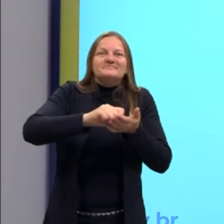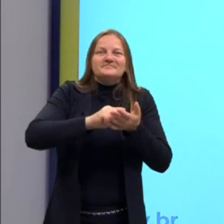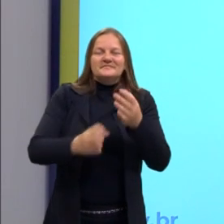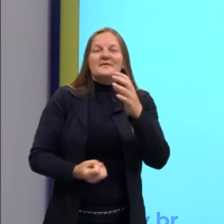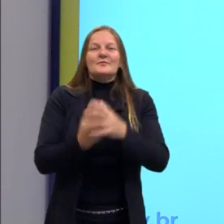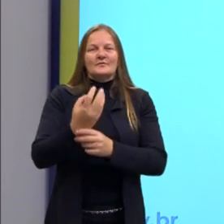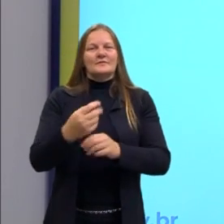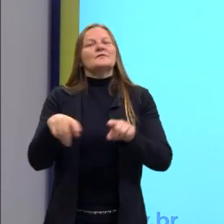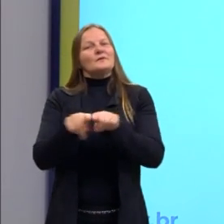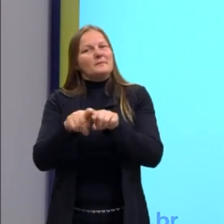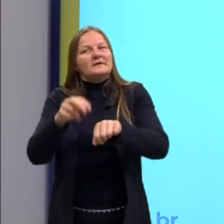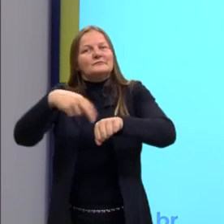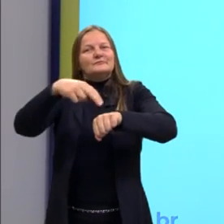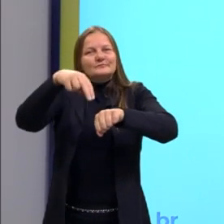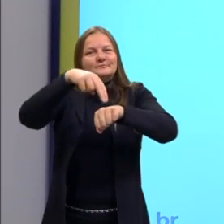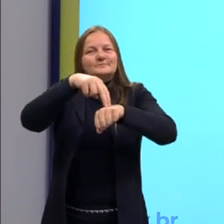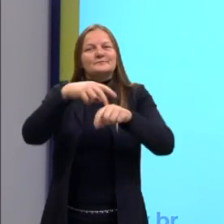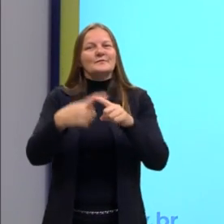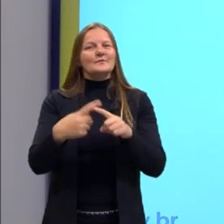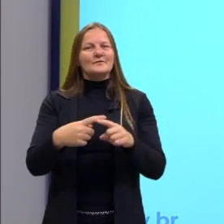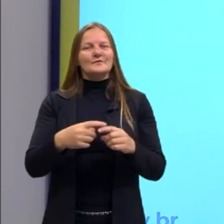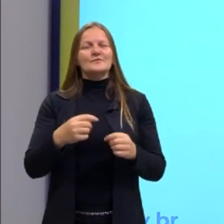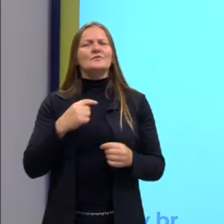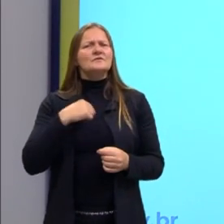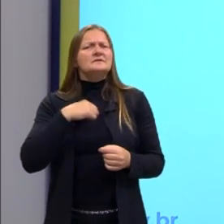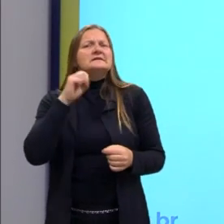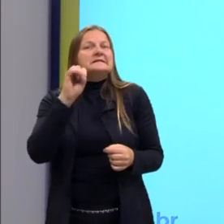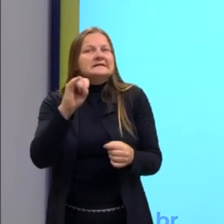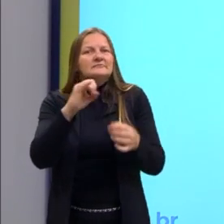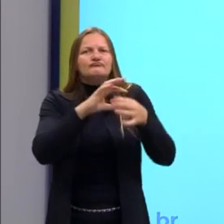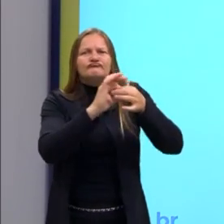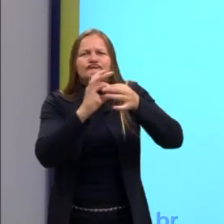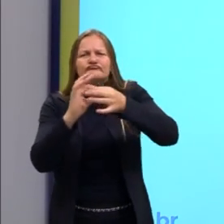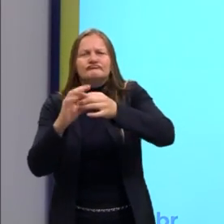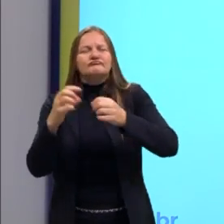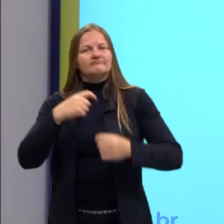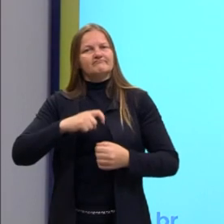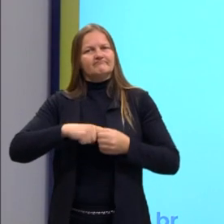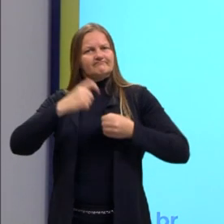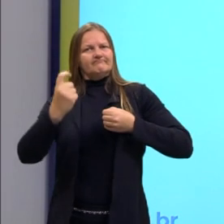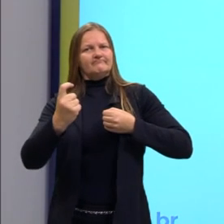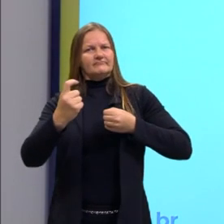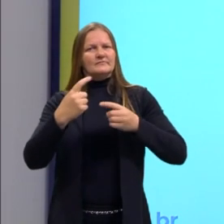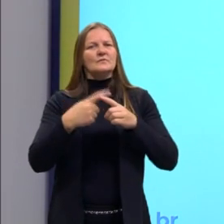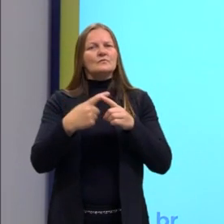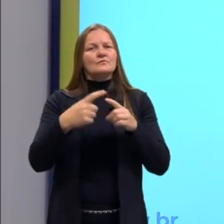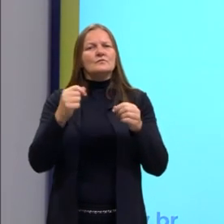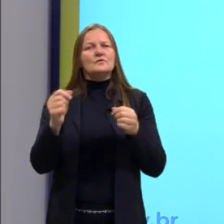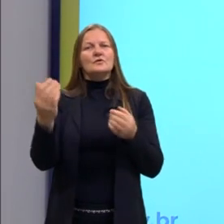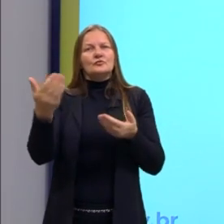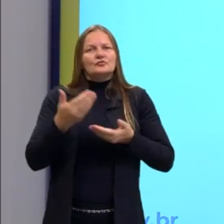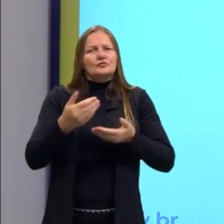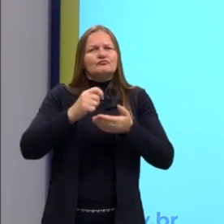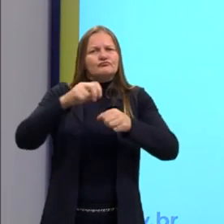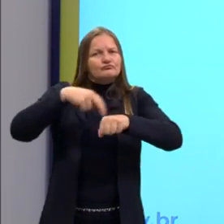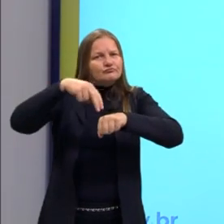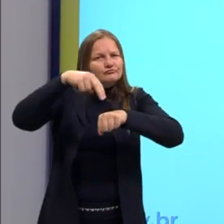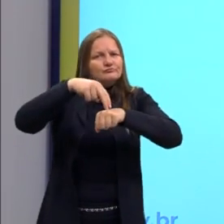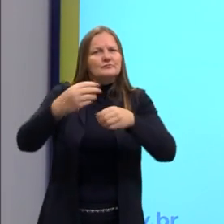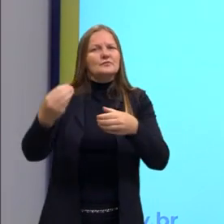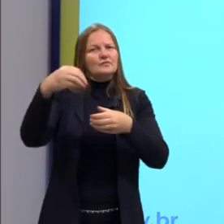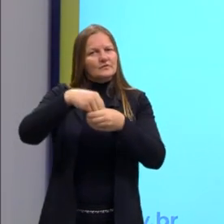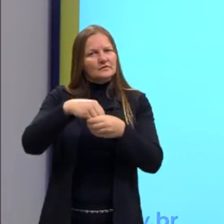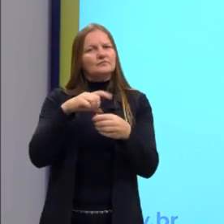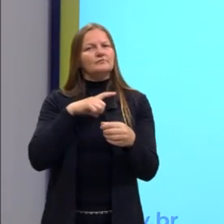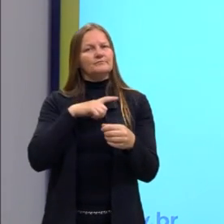nacionalismo, isso é superimportante, porque se passamos pelo processo de independência, logo trazer esse nacionalismo para dentro